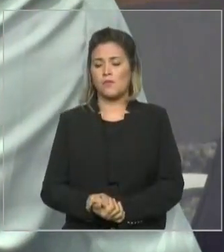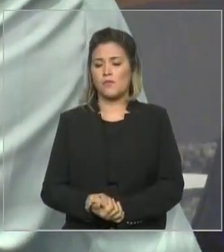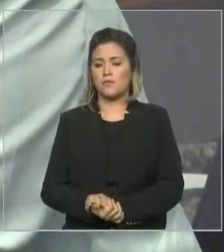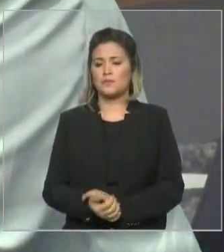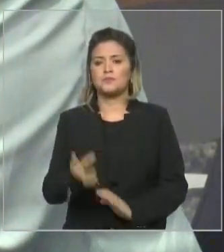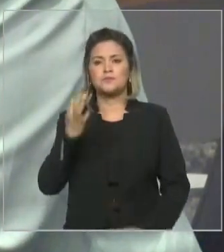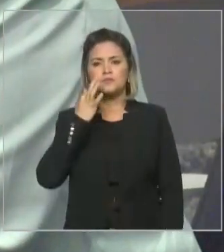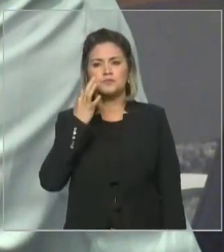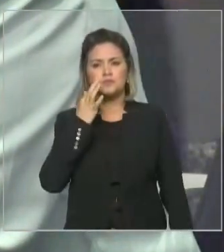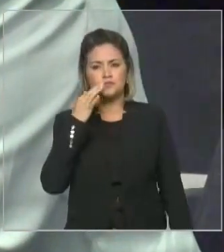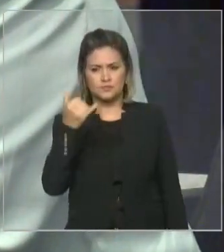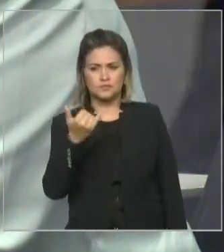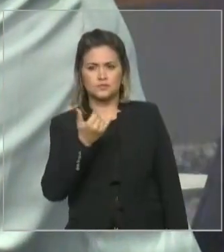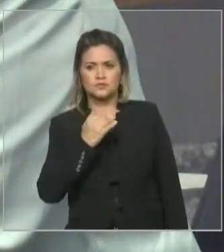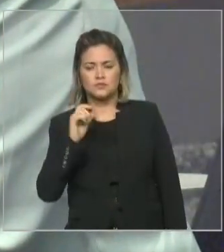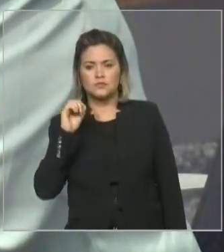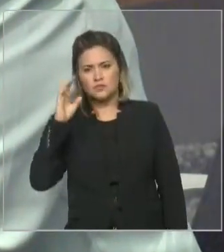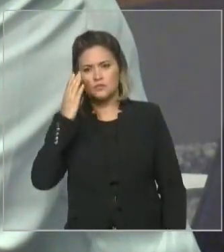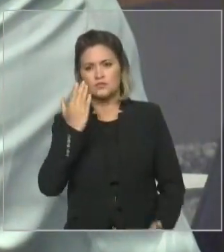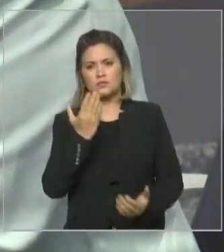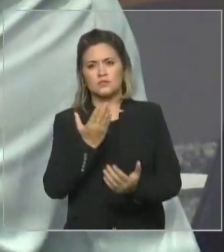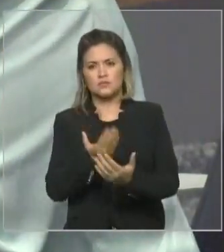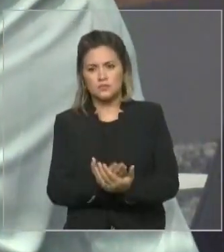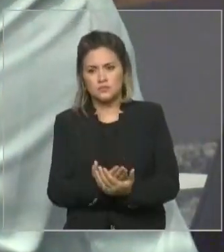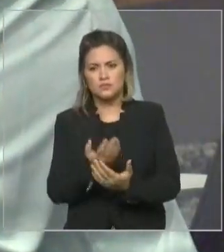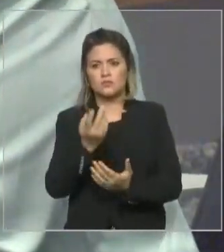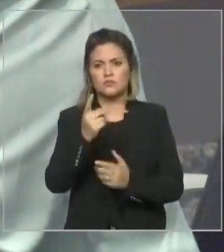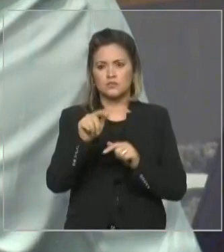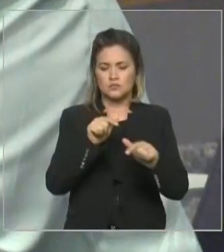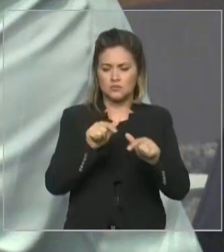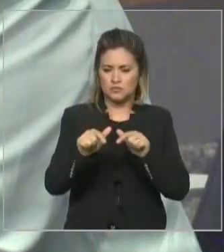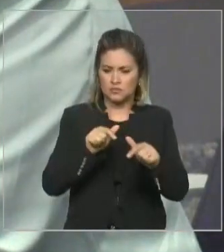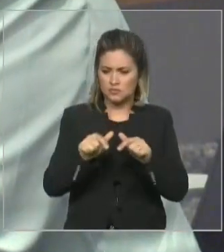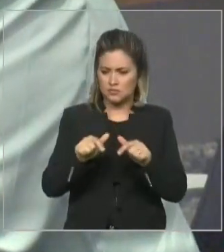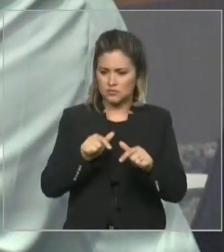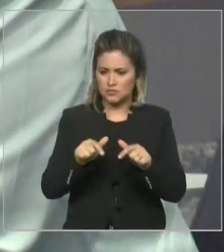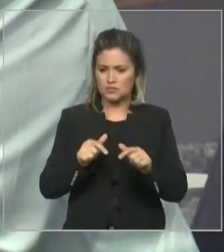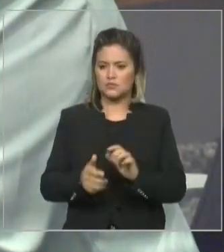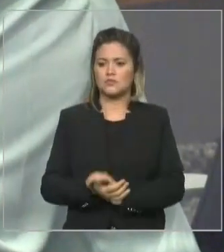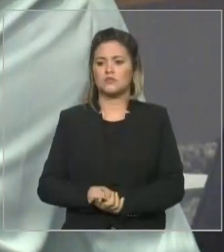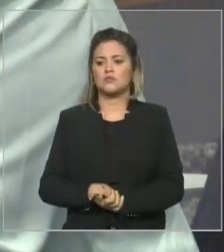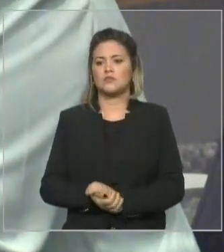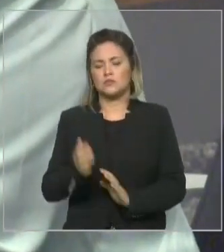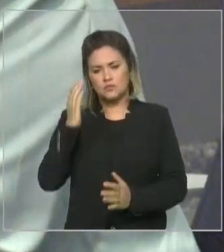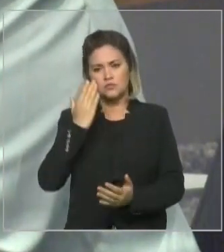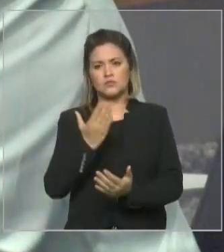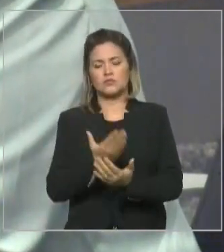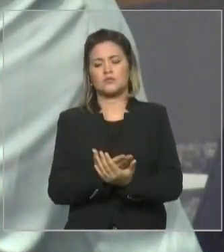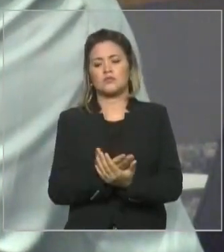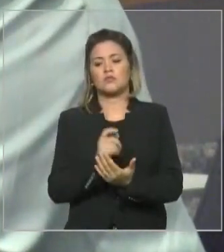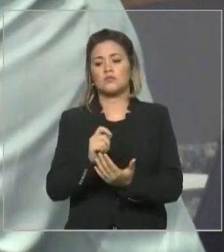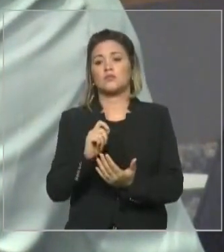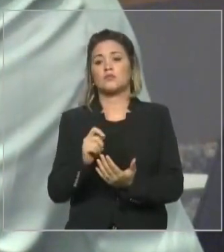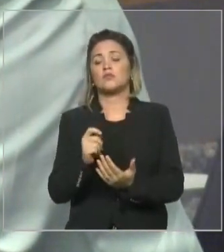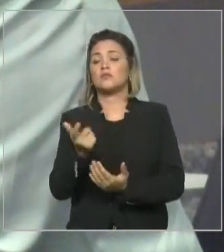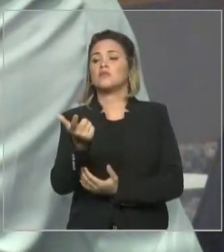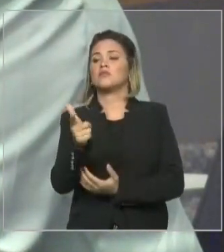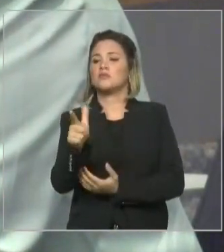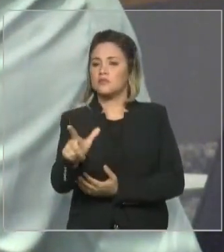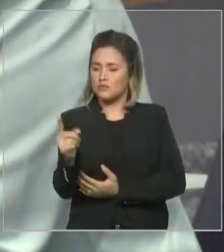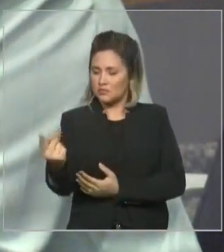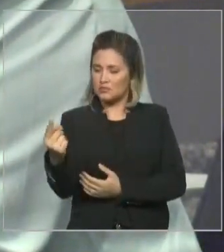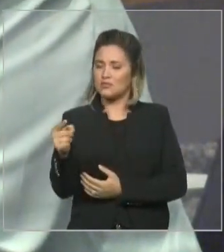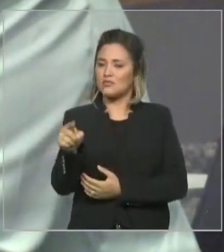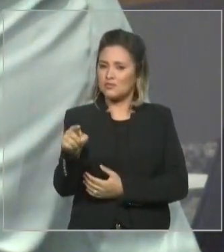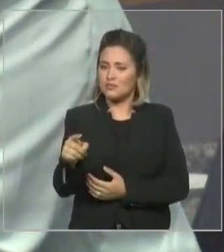quanto confiava no seu serviço, na sua presteza, tanto confiava que ele chamou de volta. Claro que,